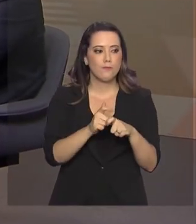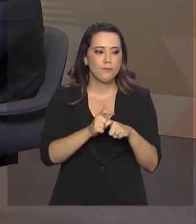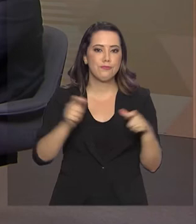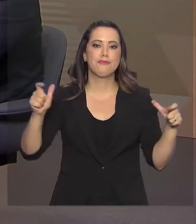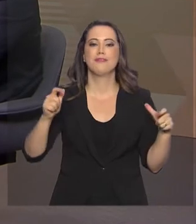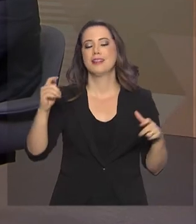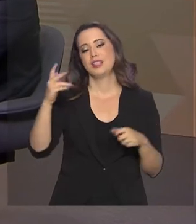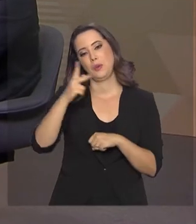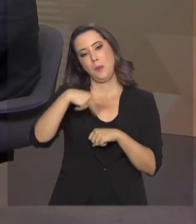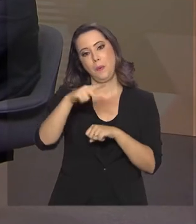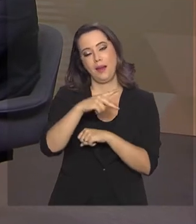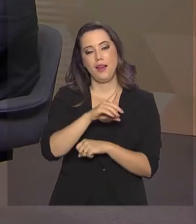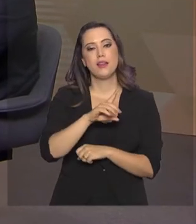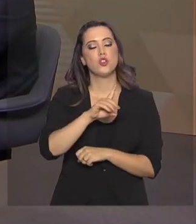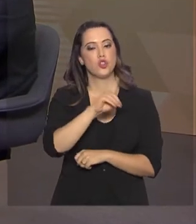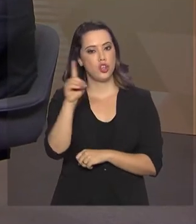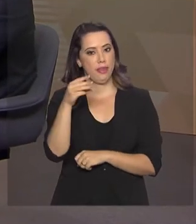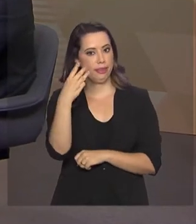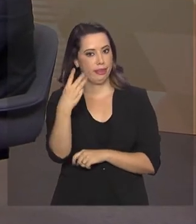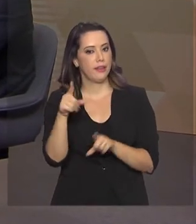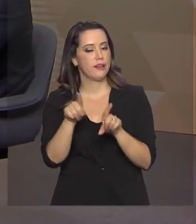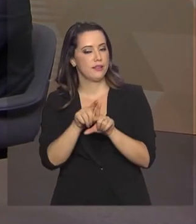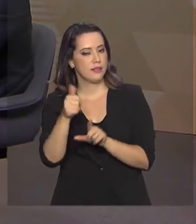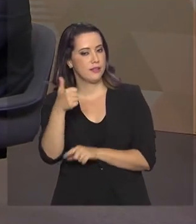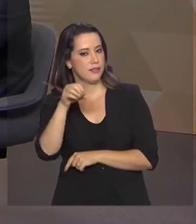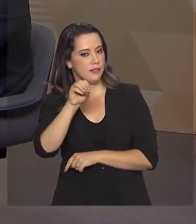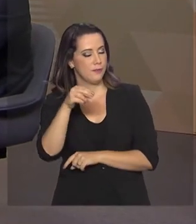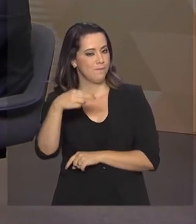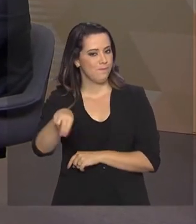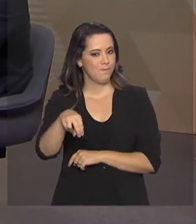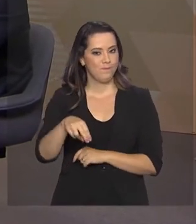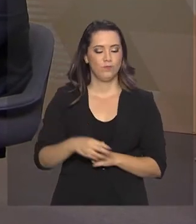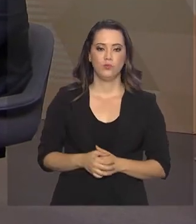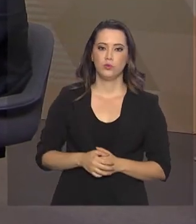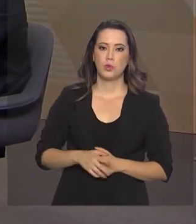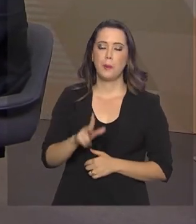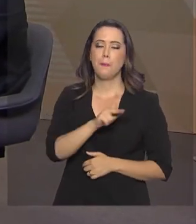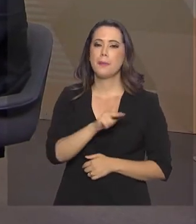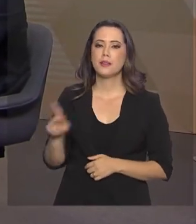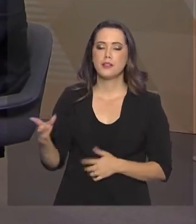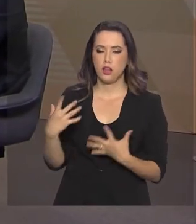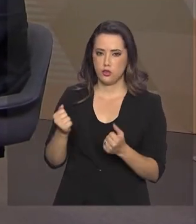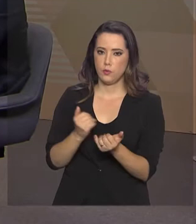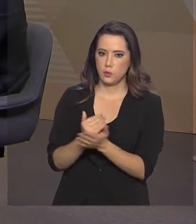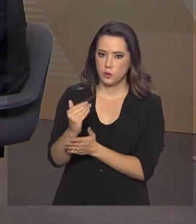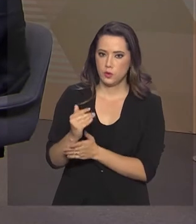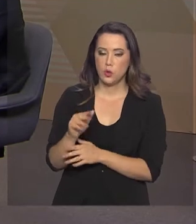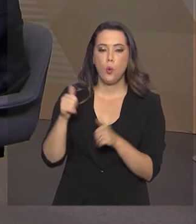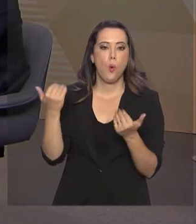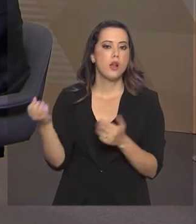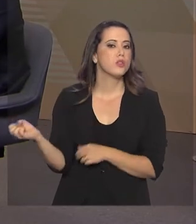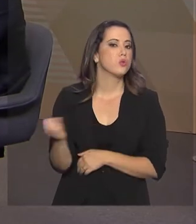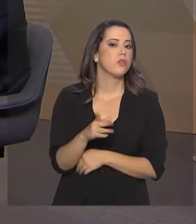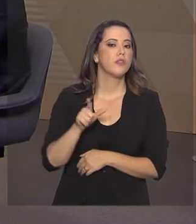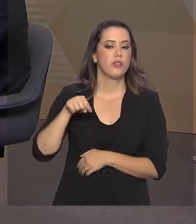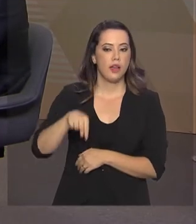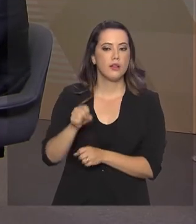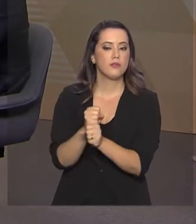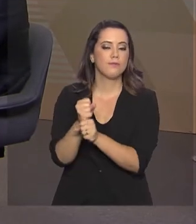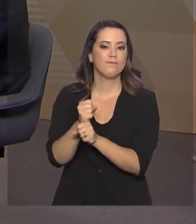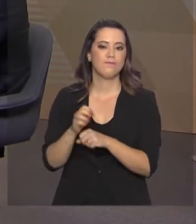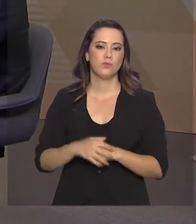realizada nos próximos dias 3 e 10 de novembro. Presidente, vamos lá. Quais são as novidades deste ano?